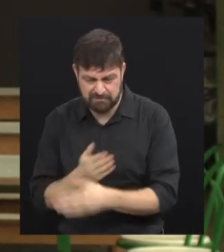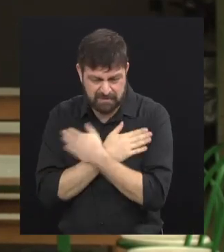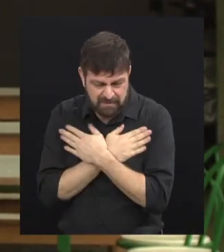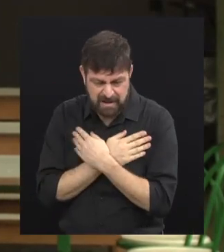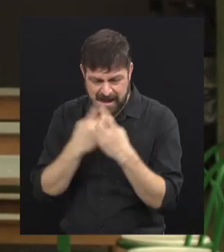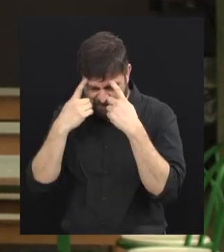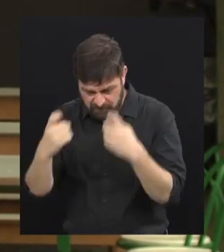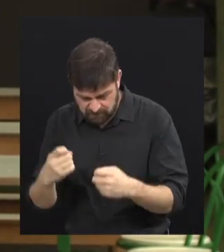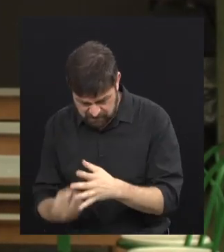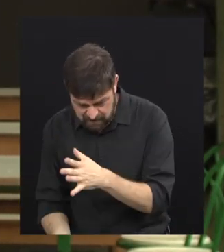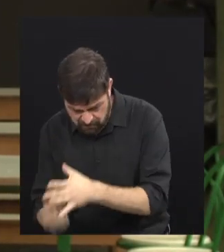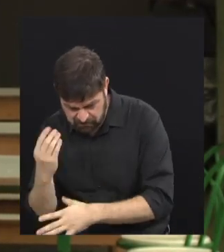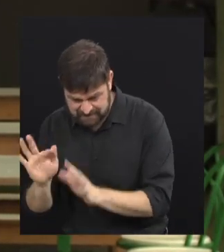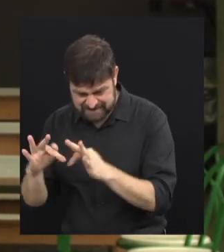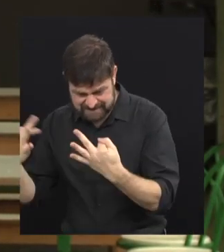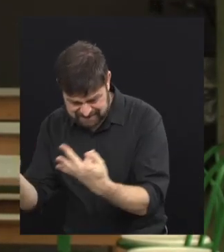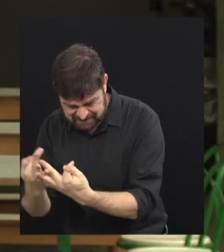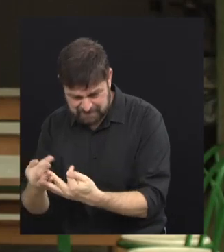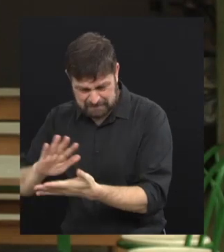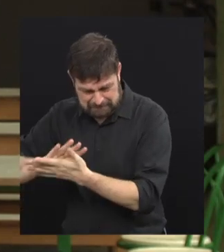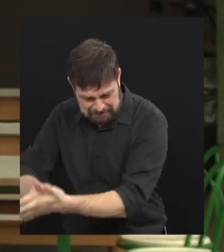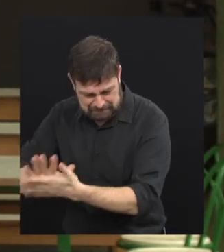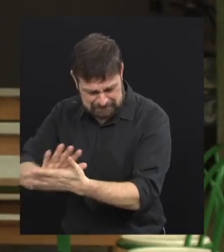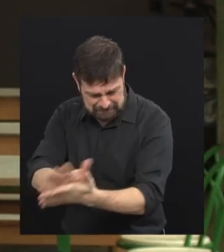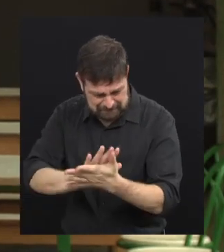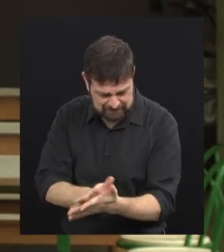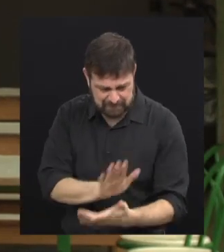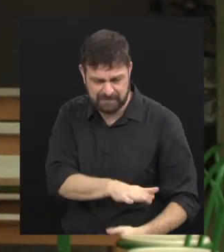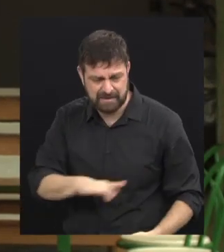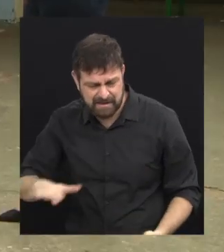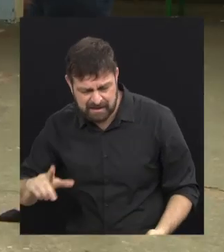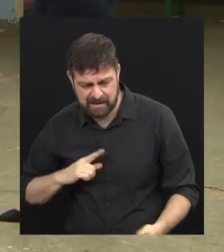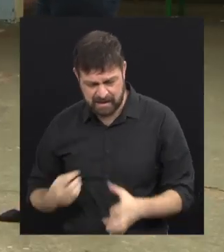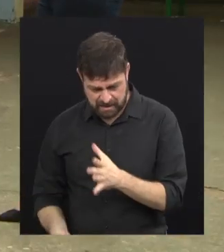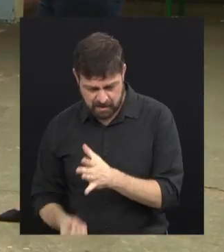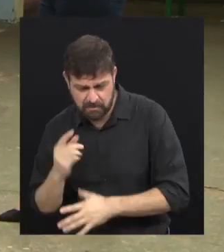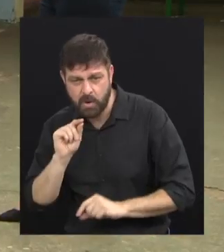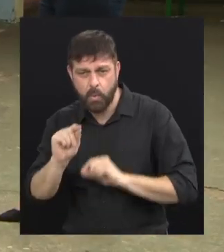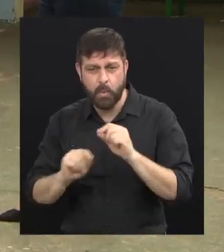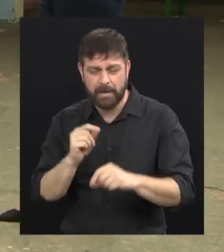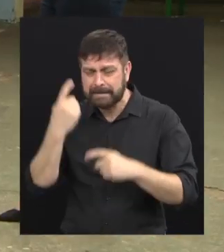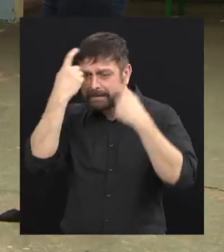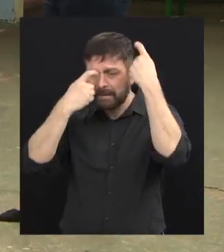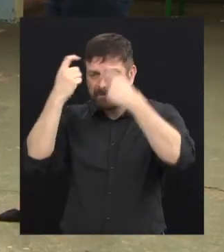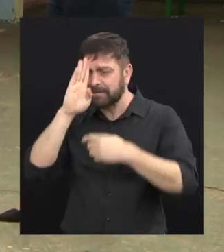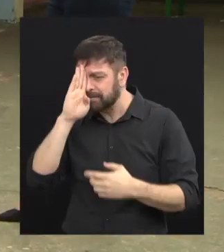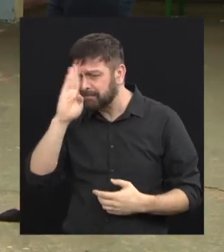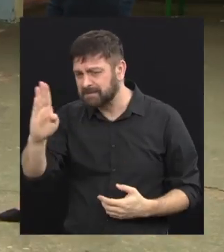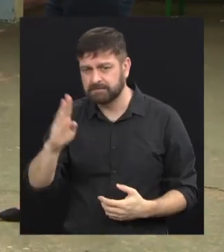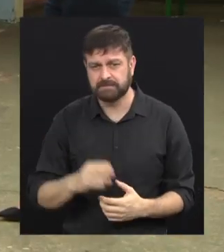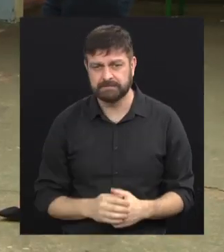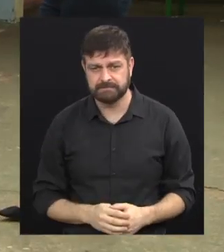violência ainda permeia essas famílias em situação de vulnerabilidade? O que preocupa a comunidade?